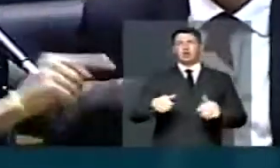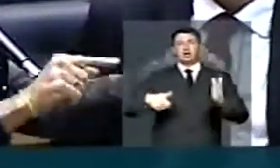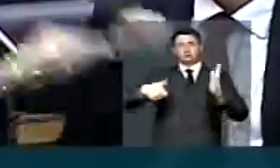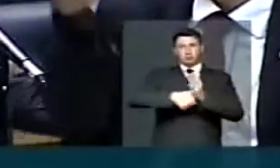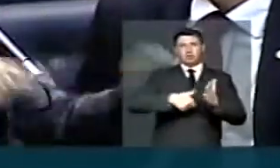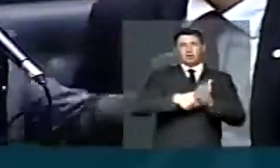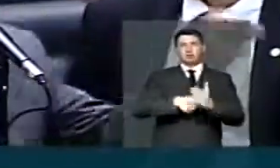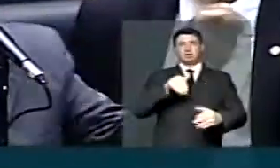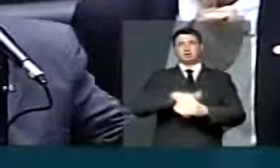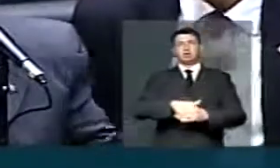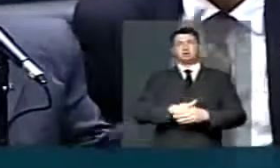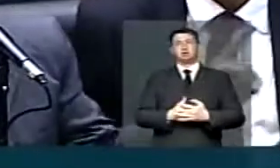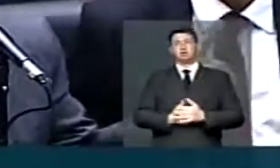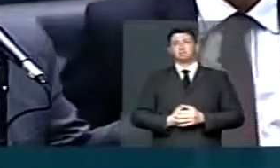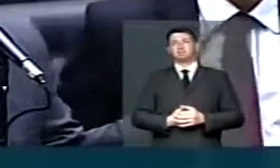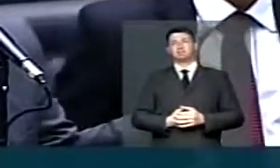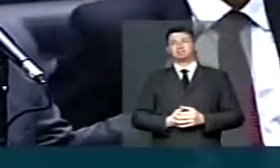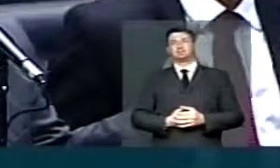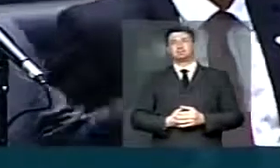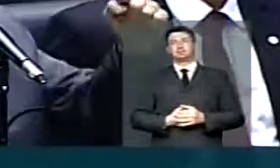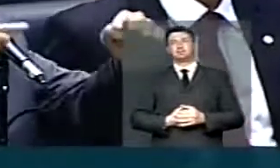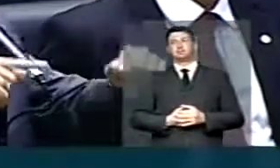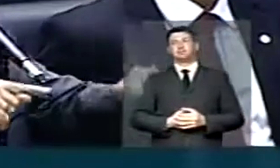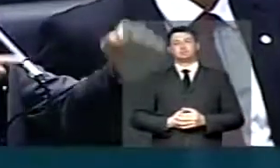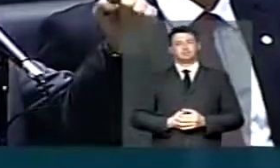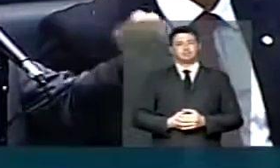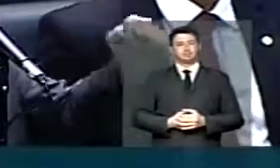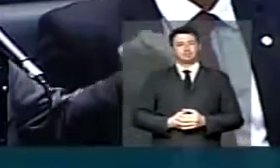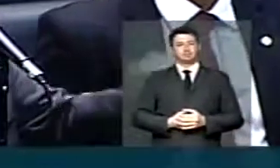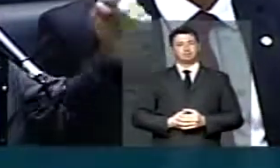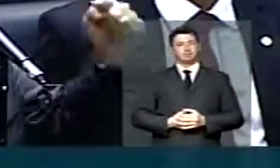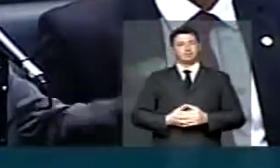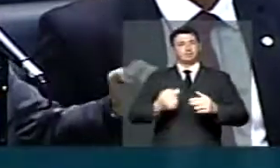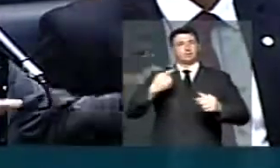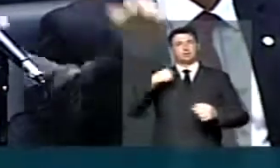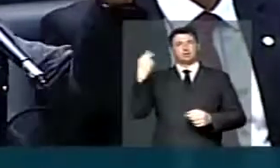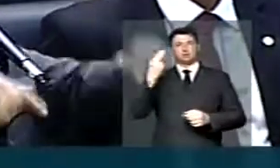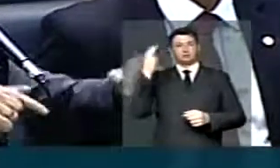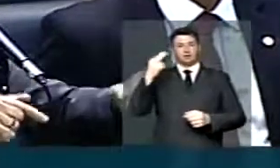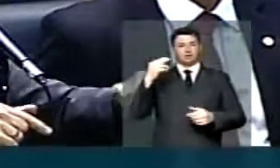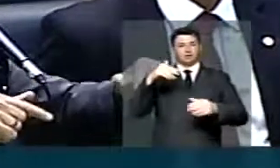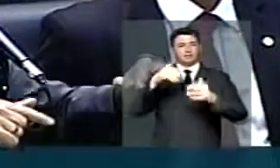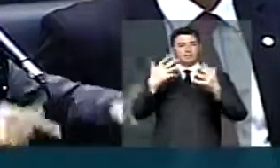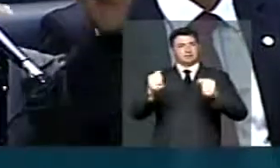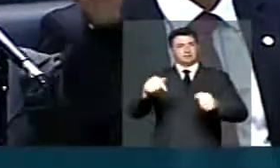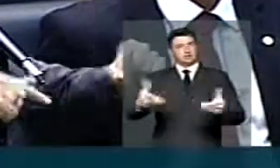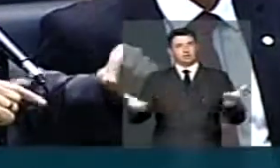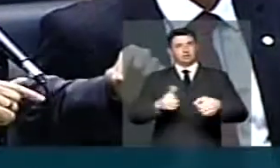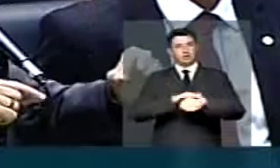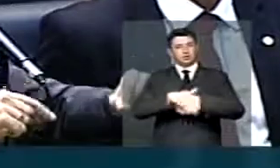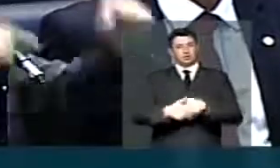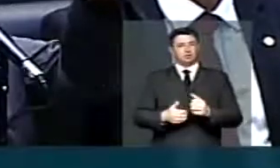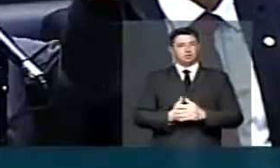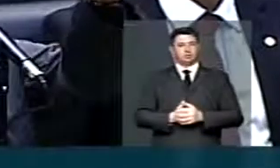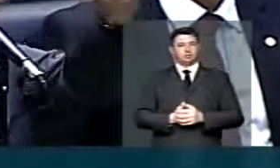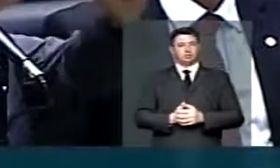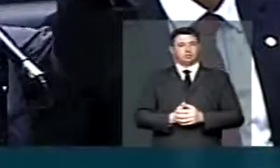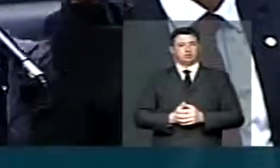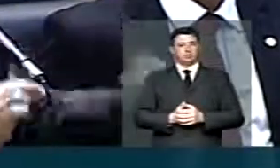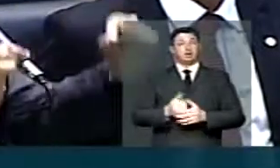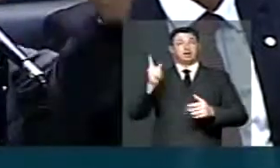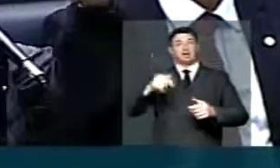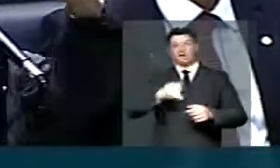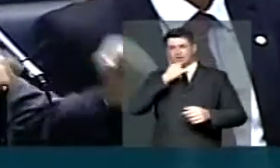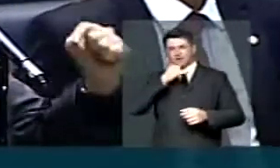digital de a favor ou contra. Nós não podemos aceitar mais isto. Essa noite, ela entra para a história como uma